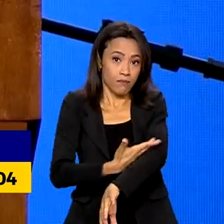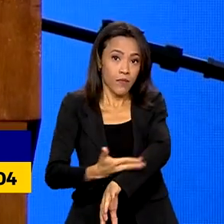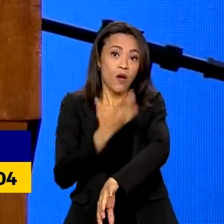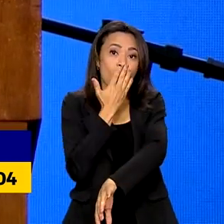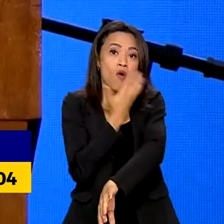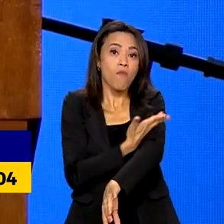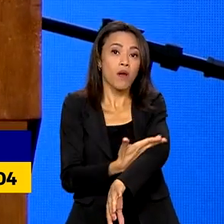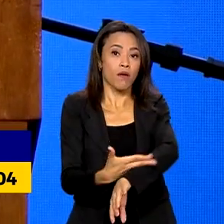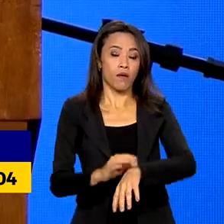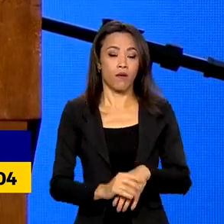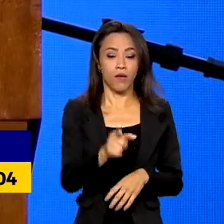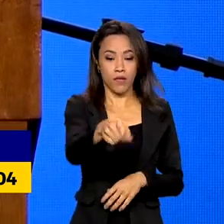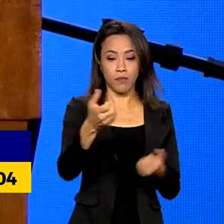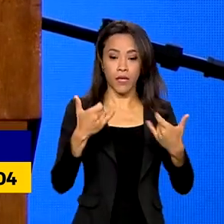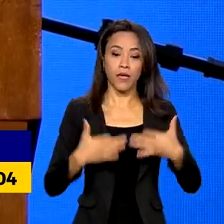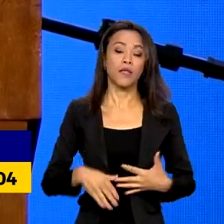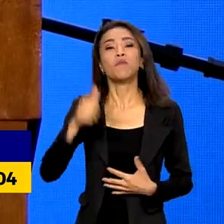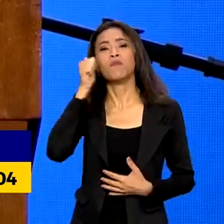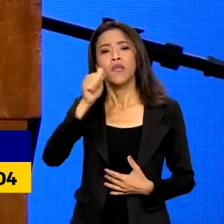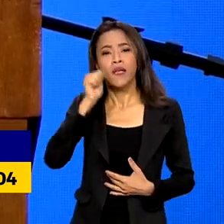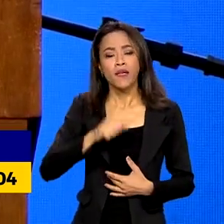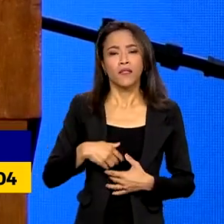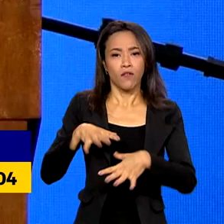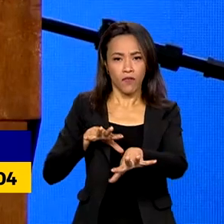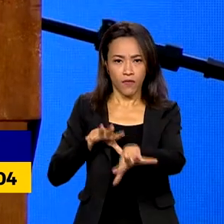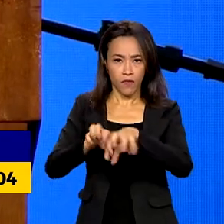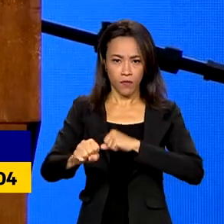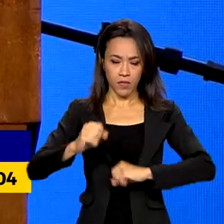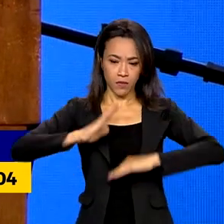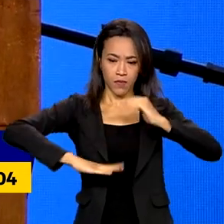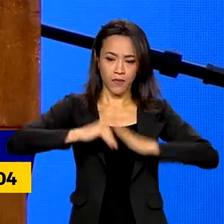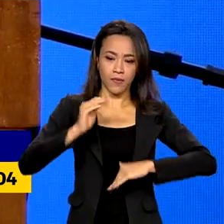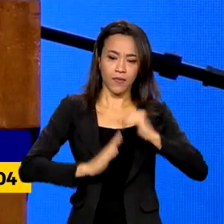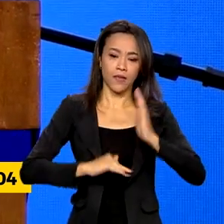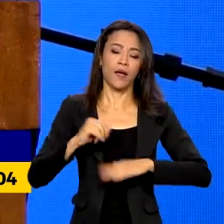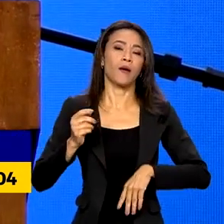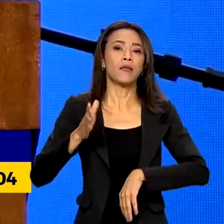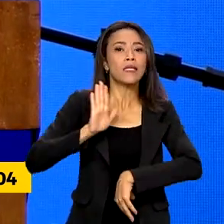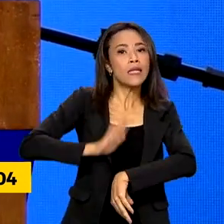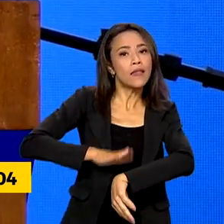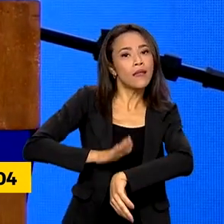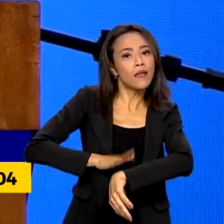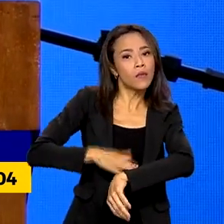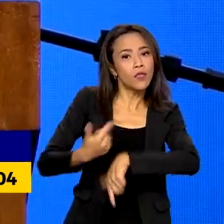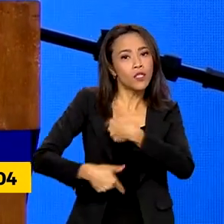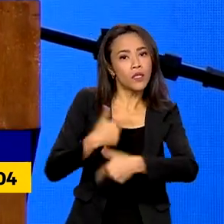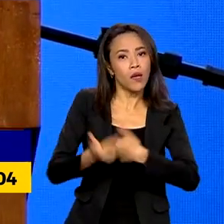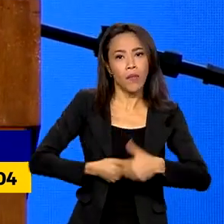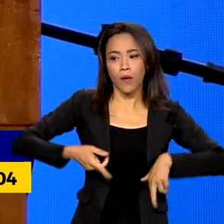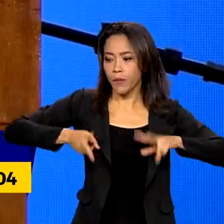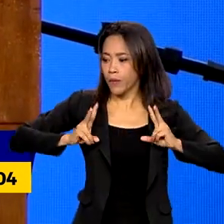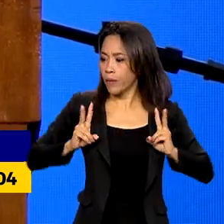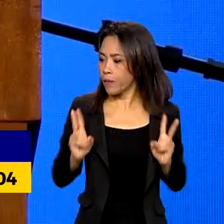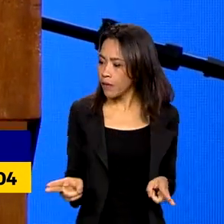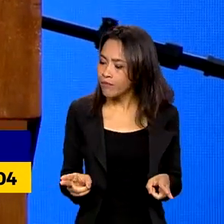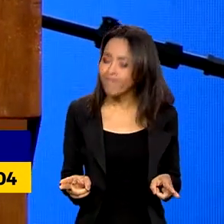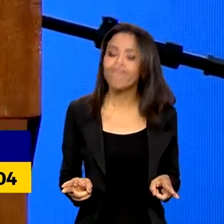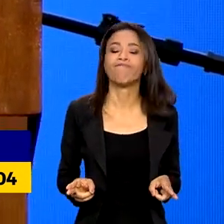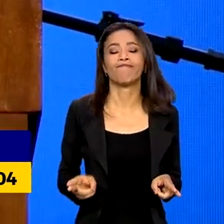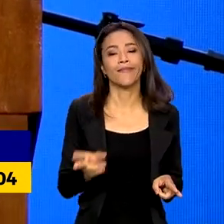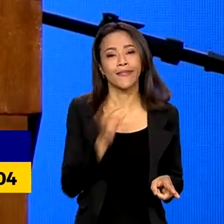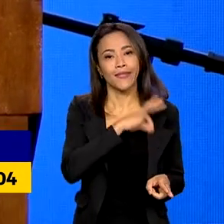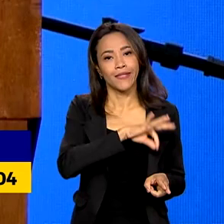que mulheres com formação profissional e tempo de trabalho equivalente no mesmo setor e região têm